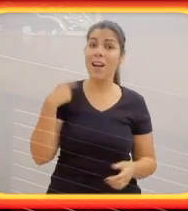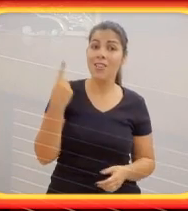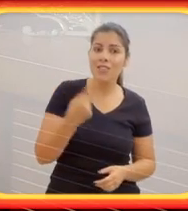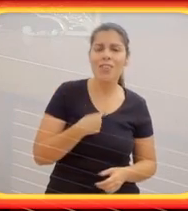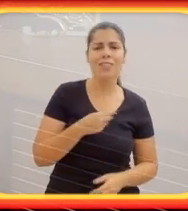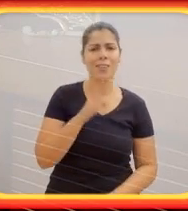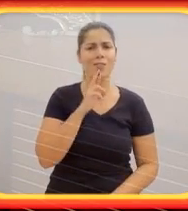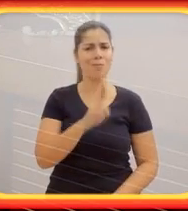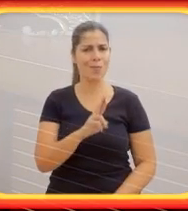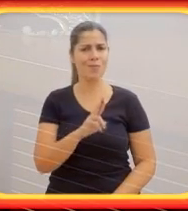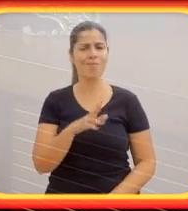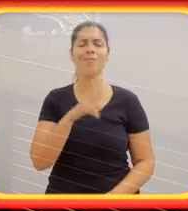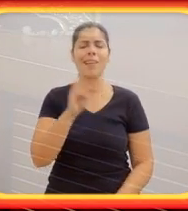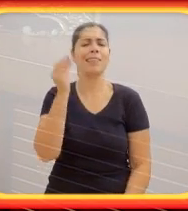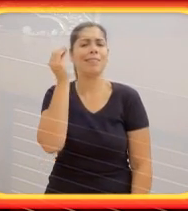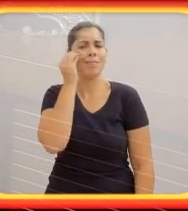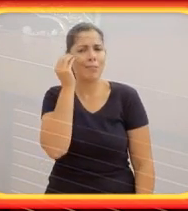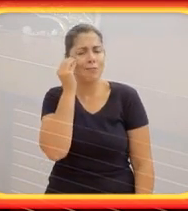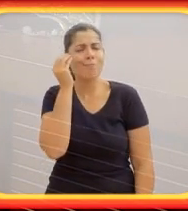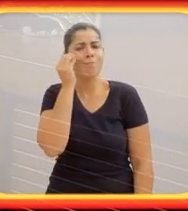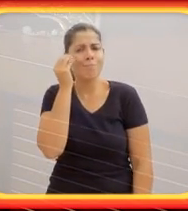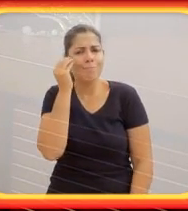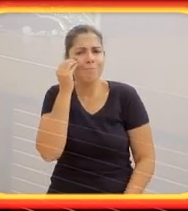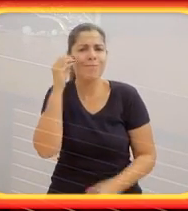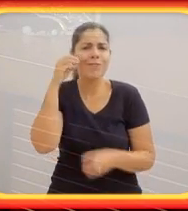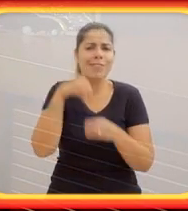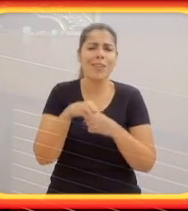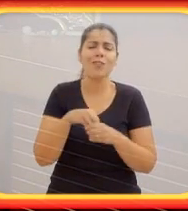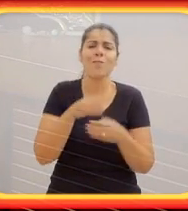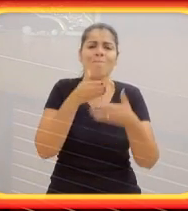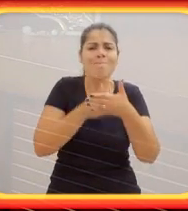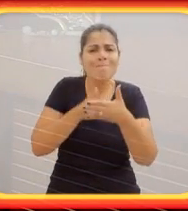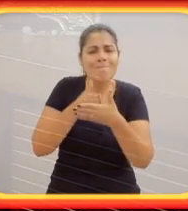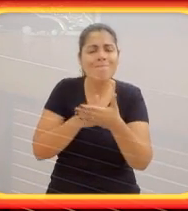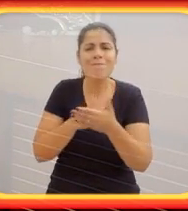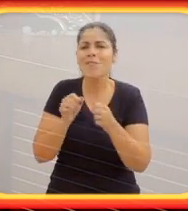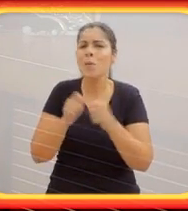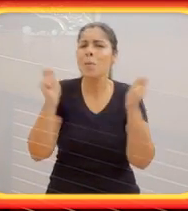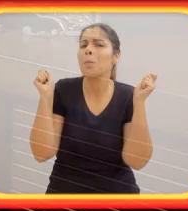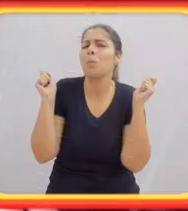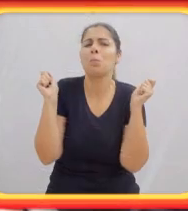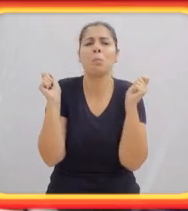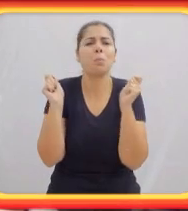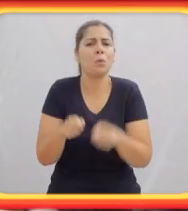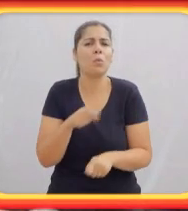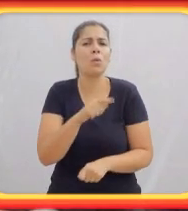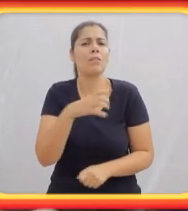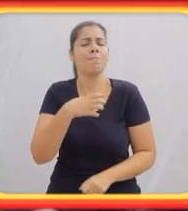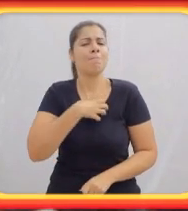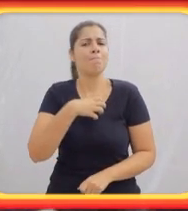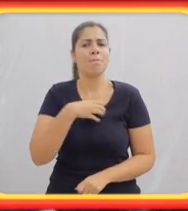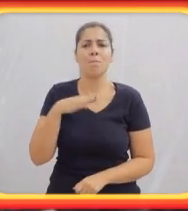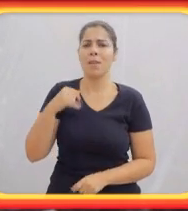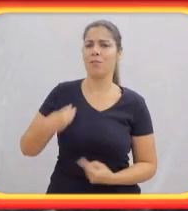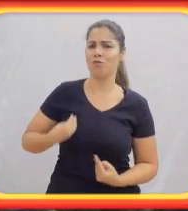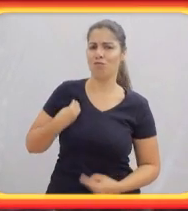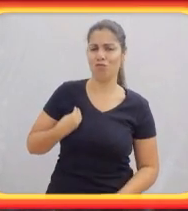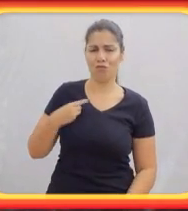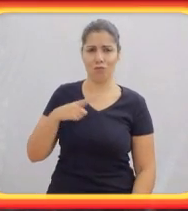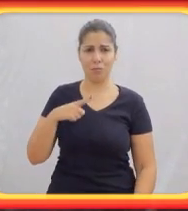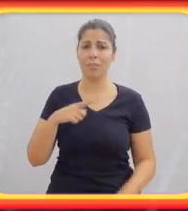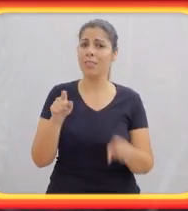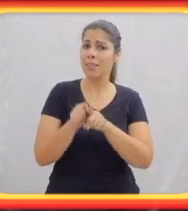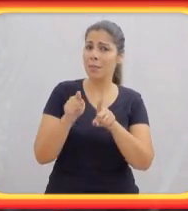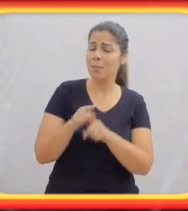E a viver. Vamos ser naturais. Vamos ter uma vida normal. E responder a todas as perguntas que ele fizer. Todas as